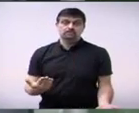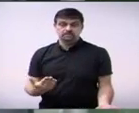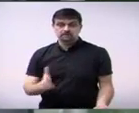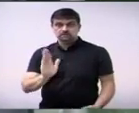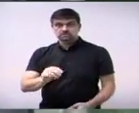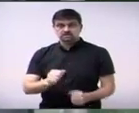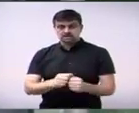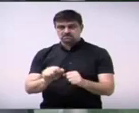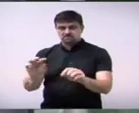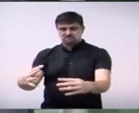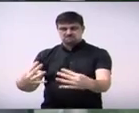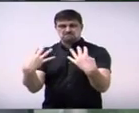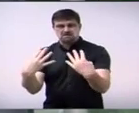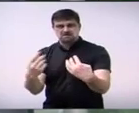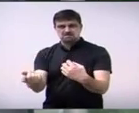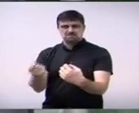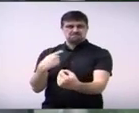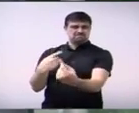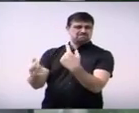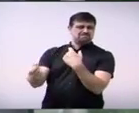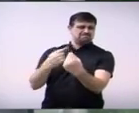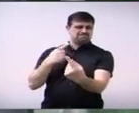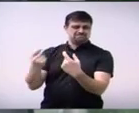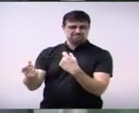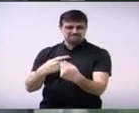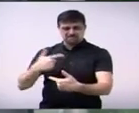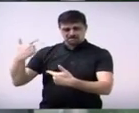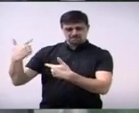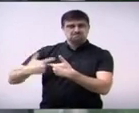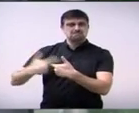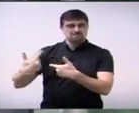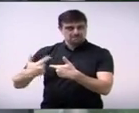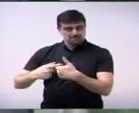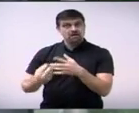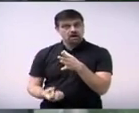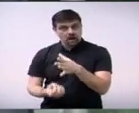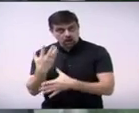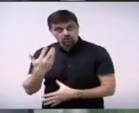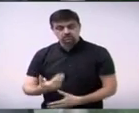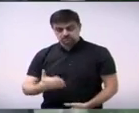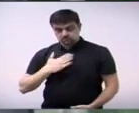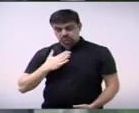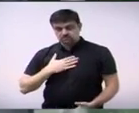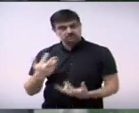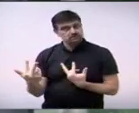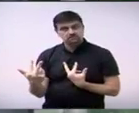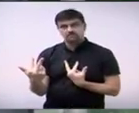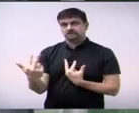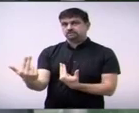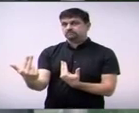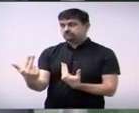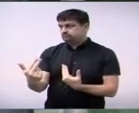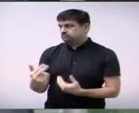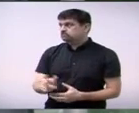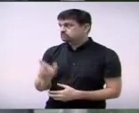me passava a palavra e a senhora tem aí uma